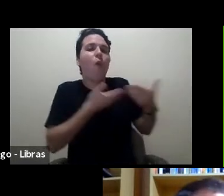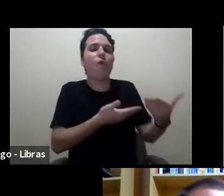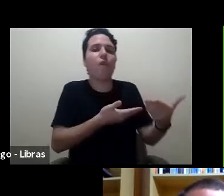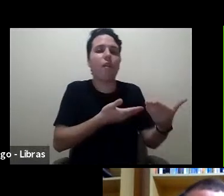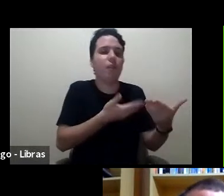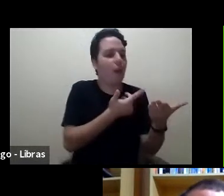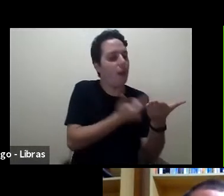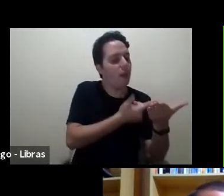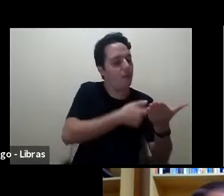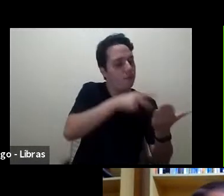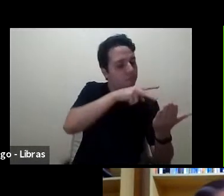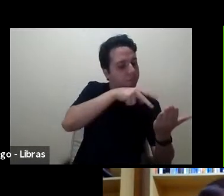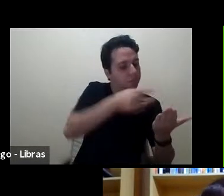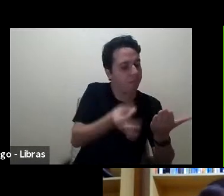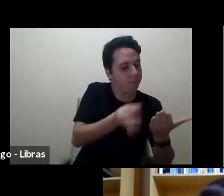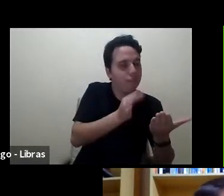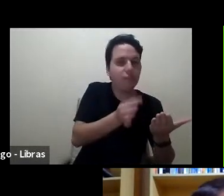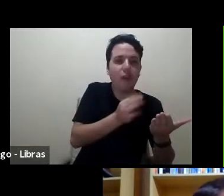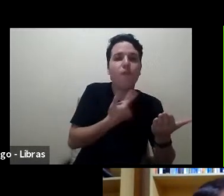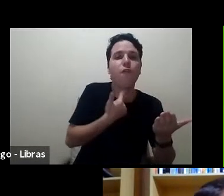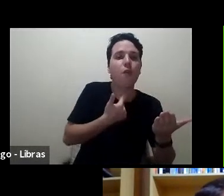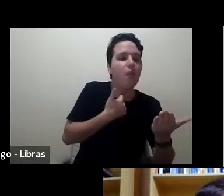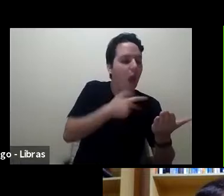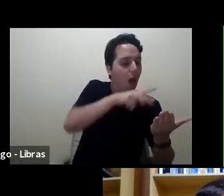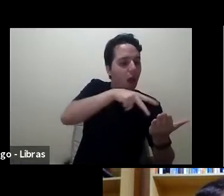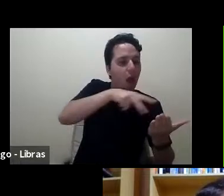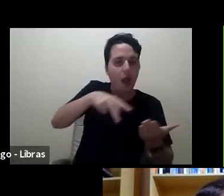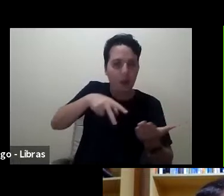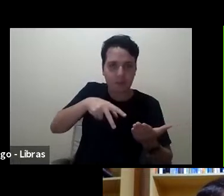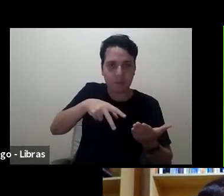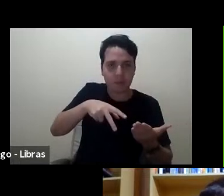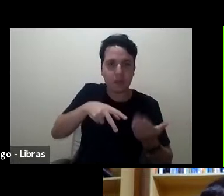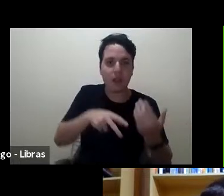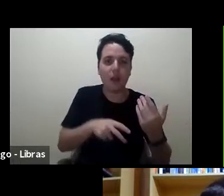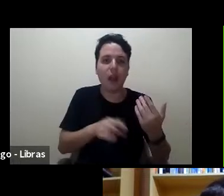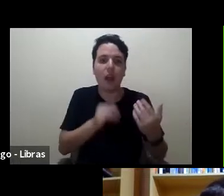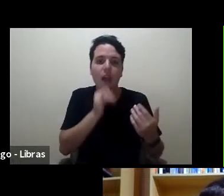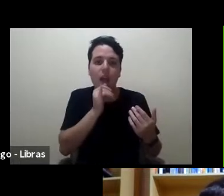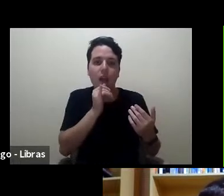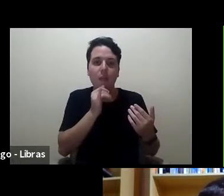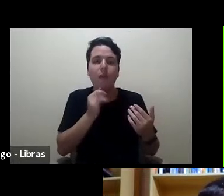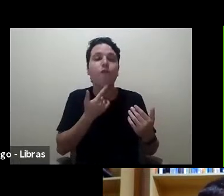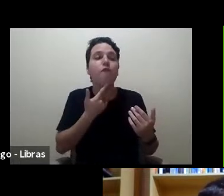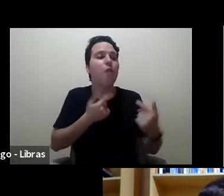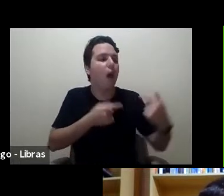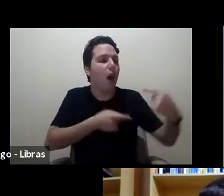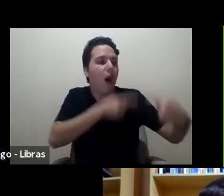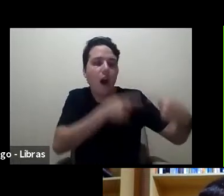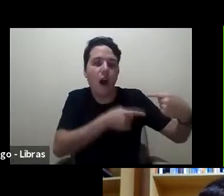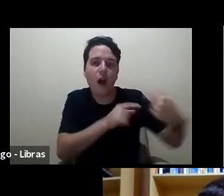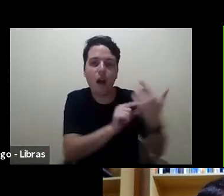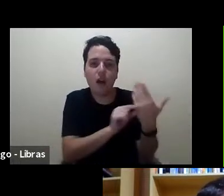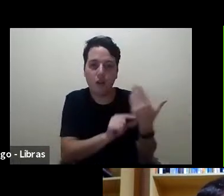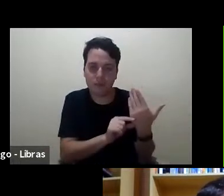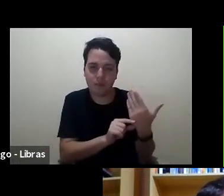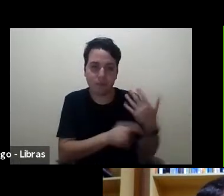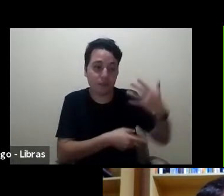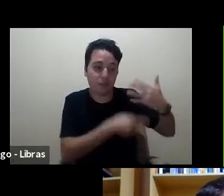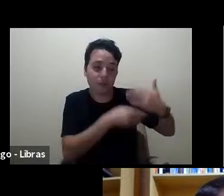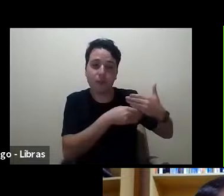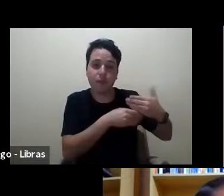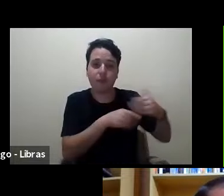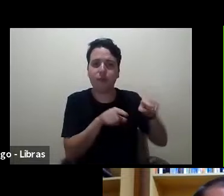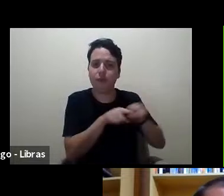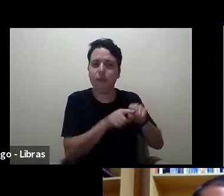Uma boa resenha é um convite para discutir com um autor como autora. E uma boa resenha é